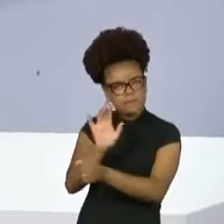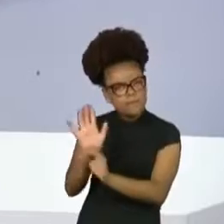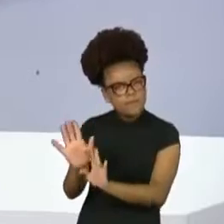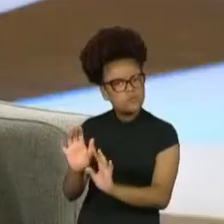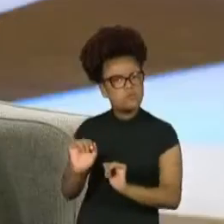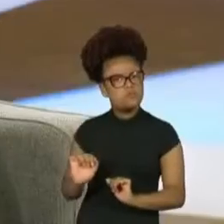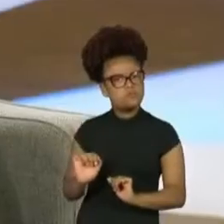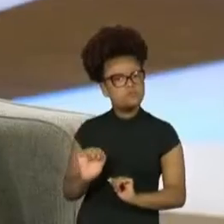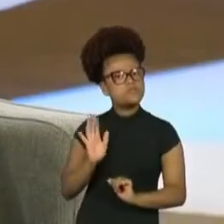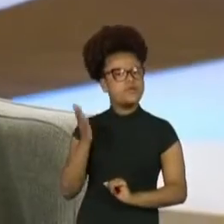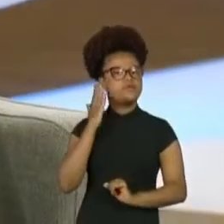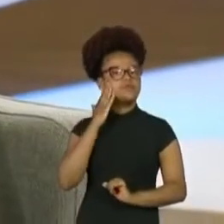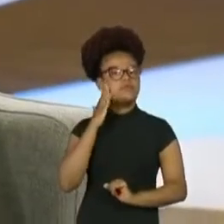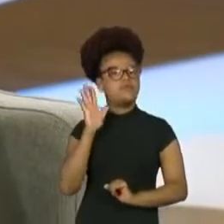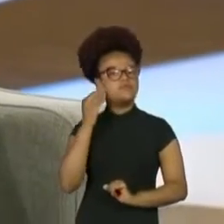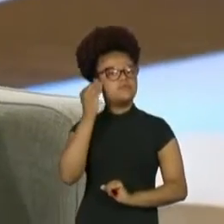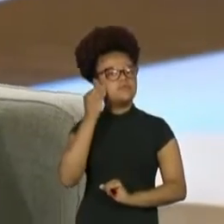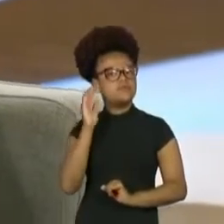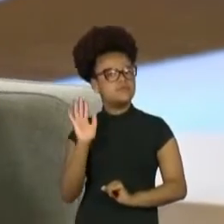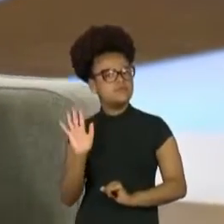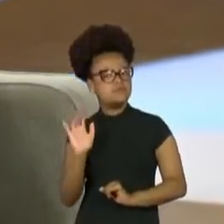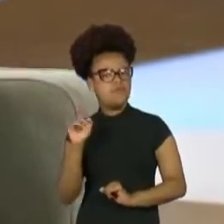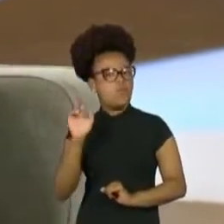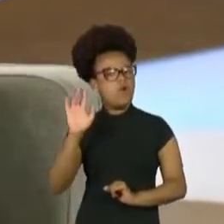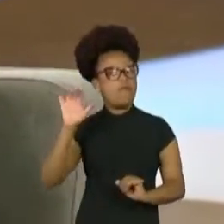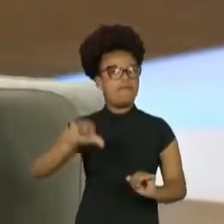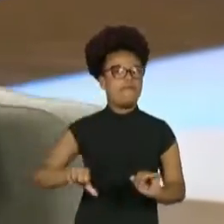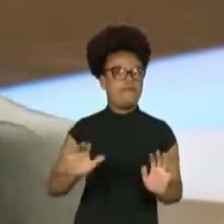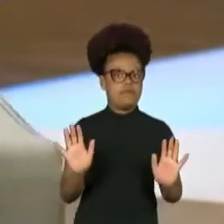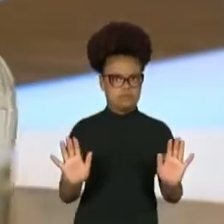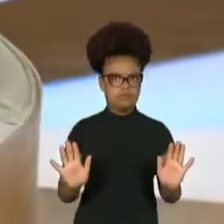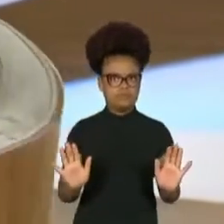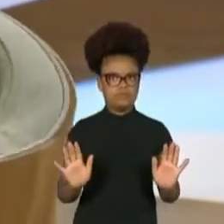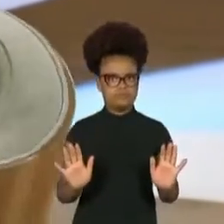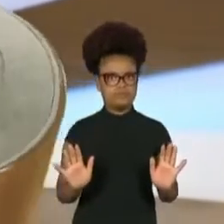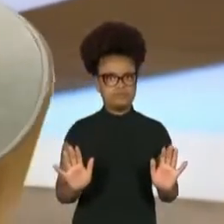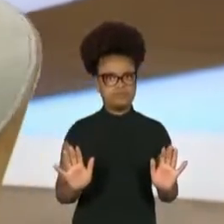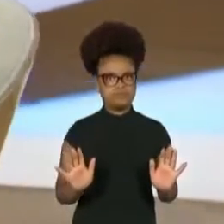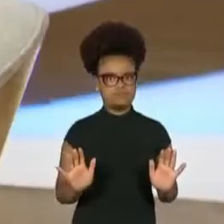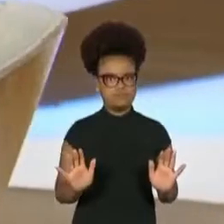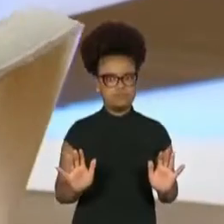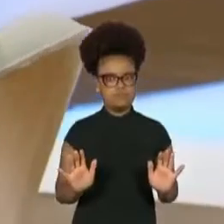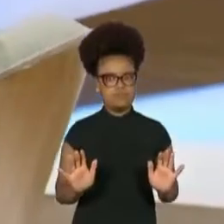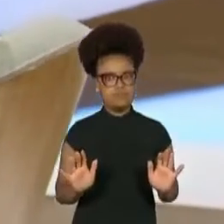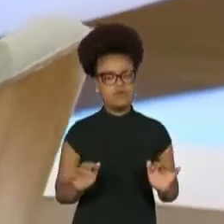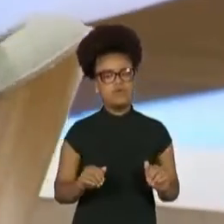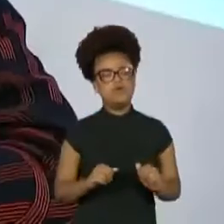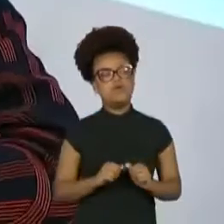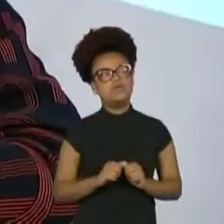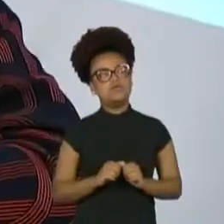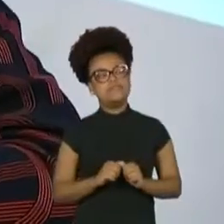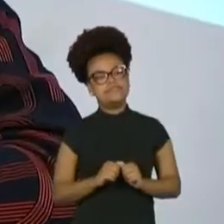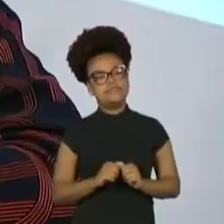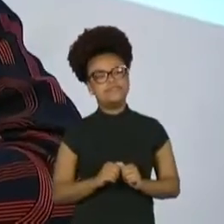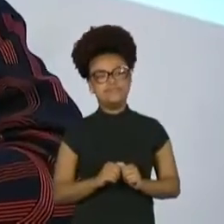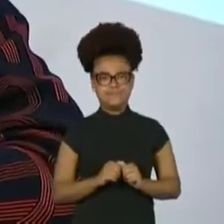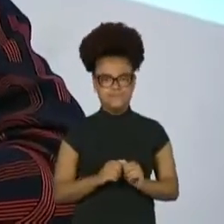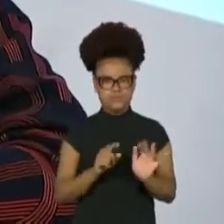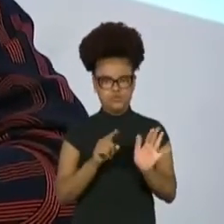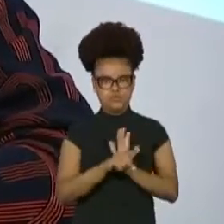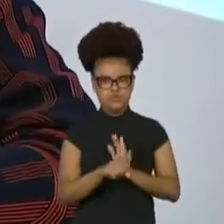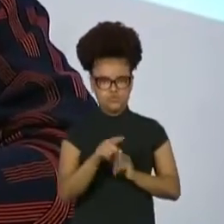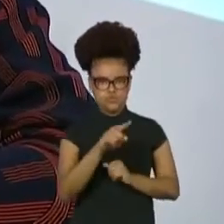vai dar, né? Exatamente. Adê. Então, tem uma pergunta sobre, é, você tem algum personagem